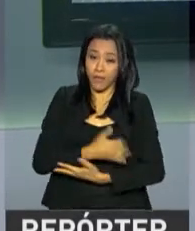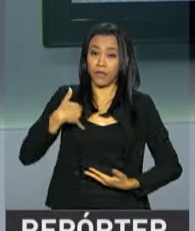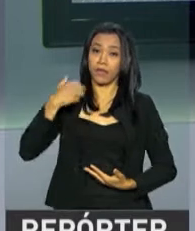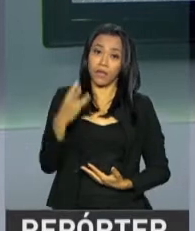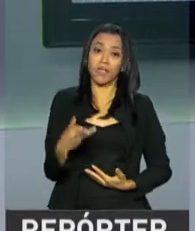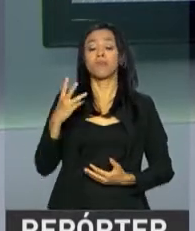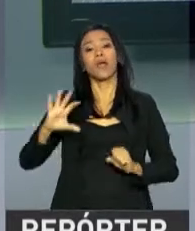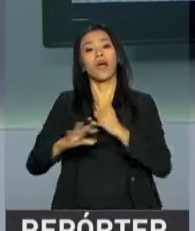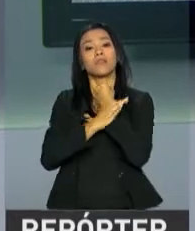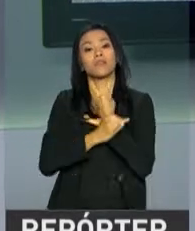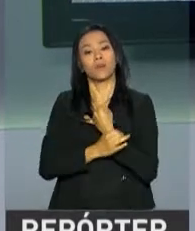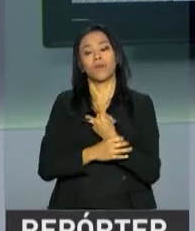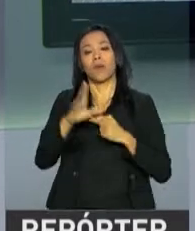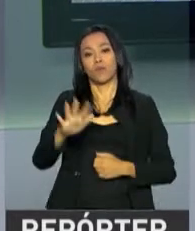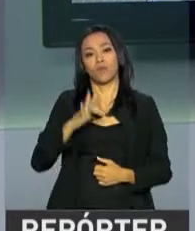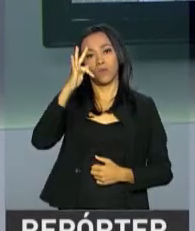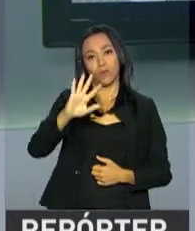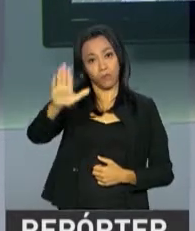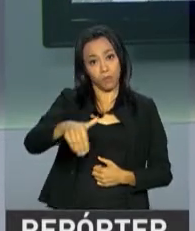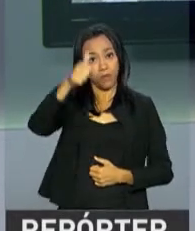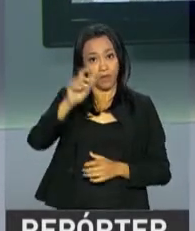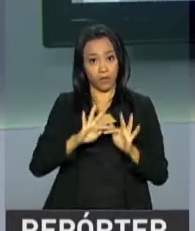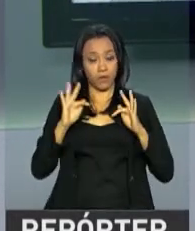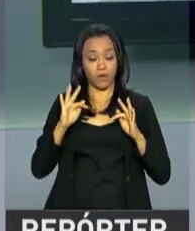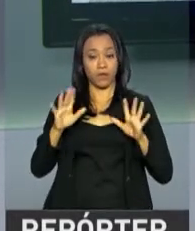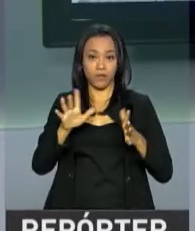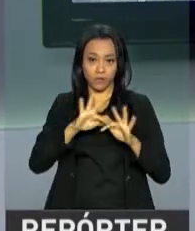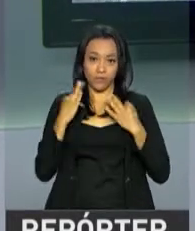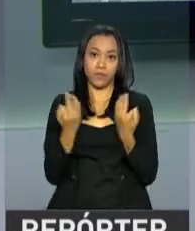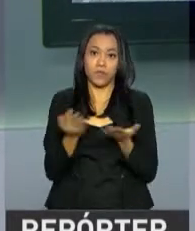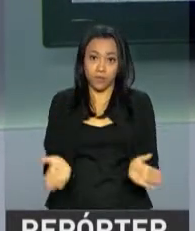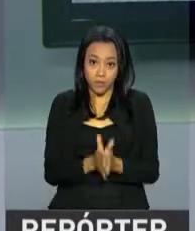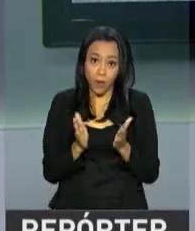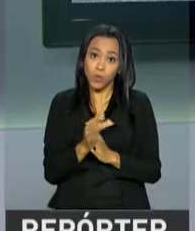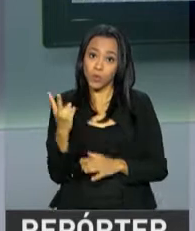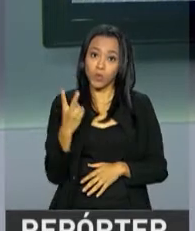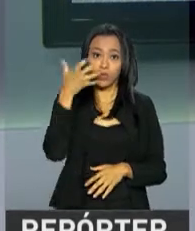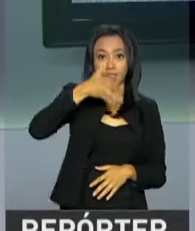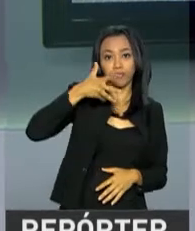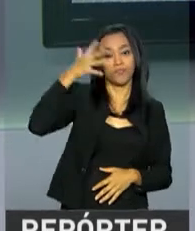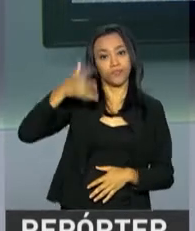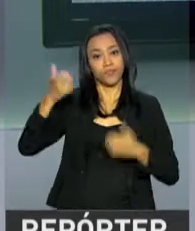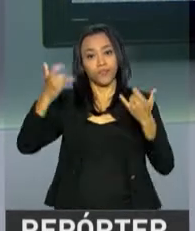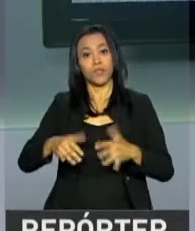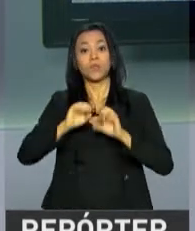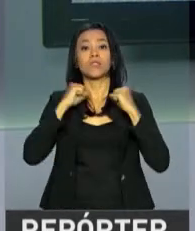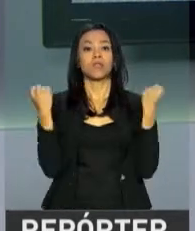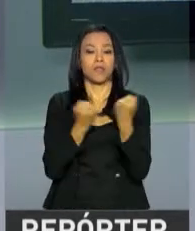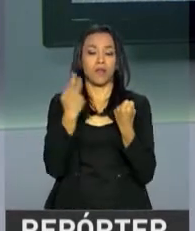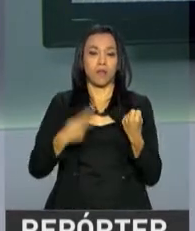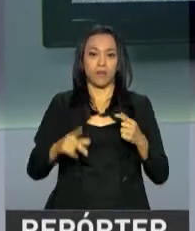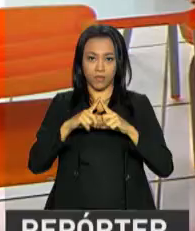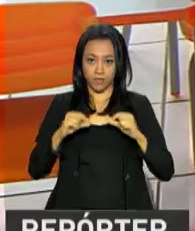garantir um futuro melhor para as famílias mais pobres. Os dois chefes de Estado falaram durante um seminário internacional realizado em